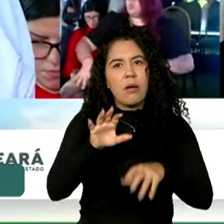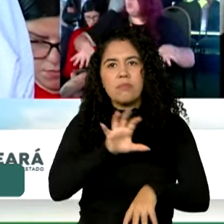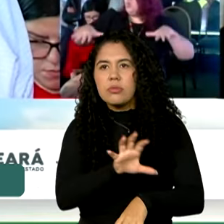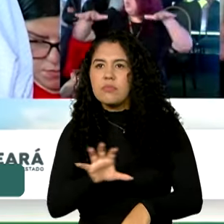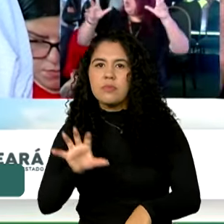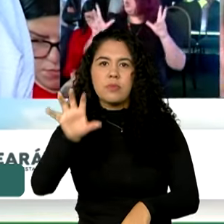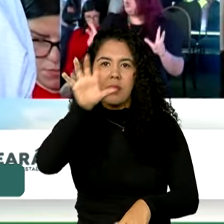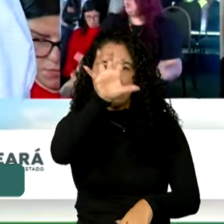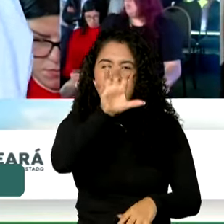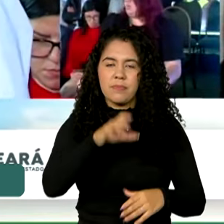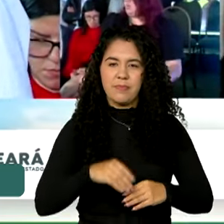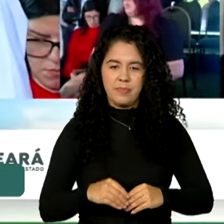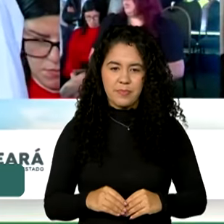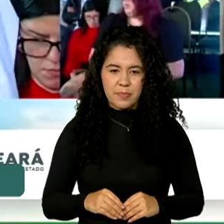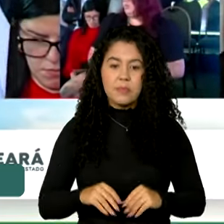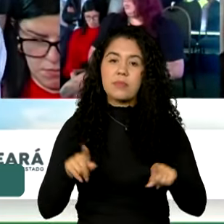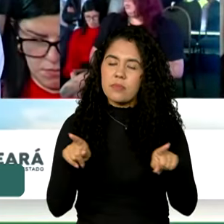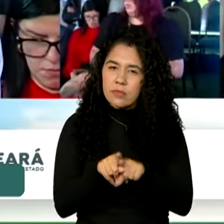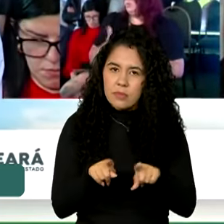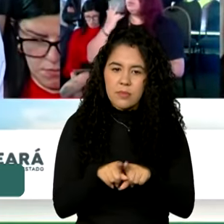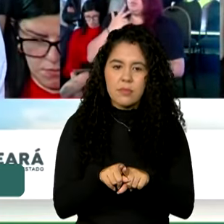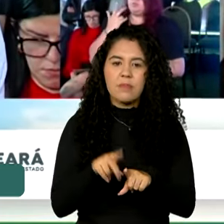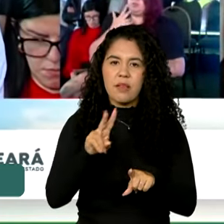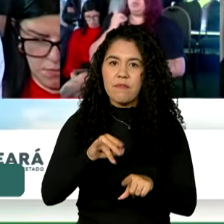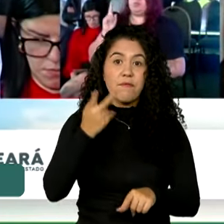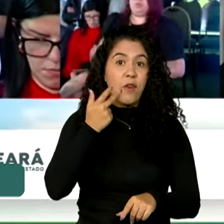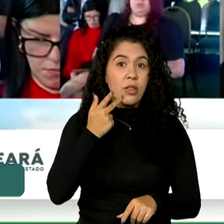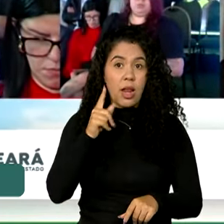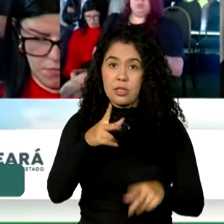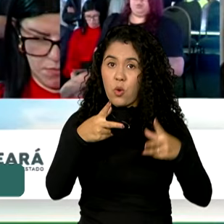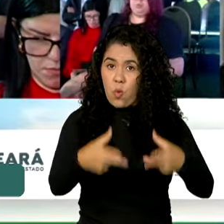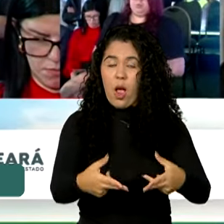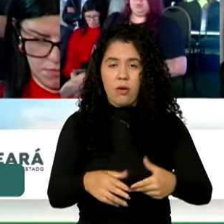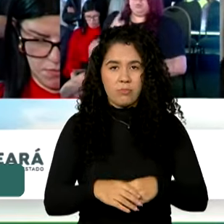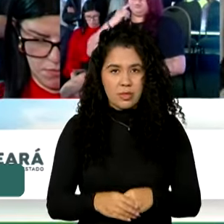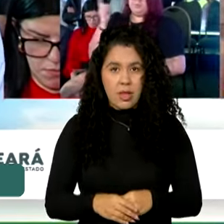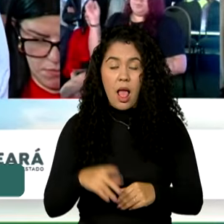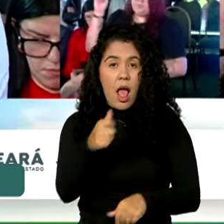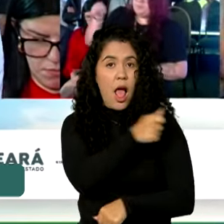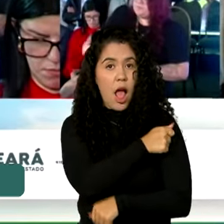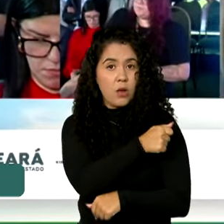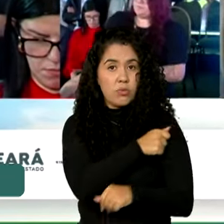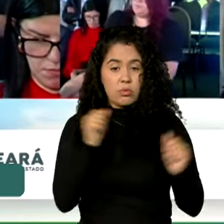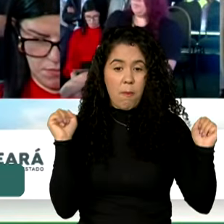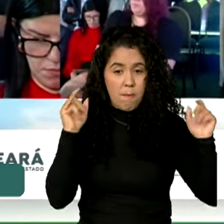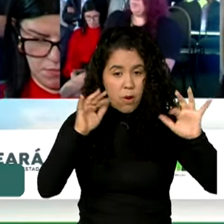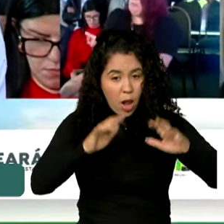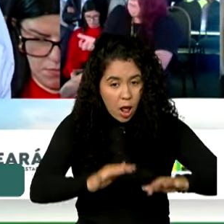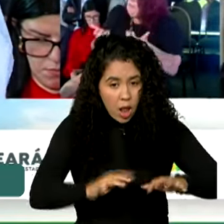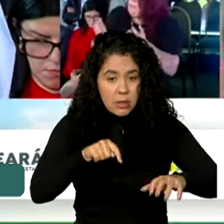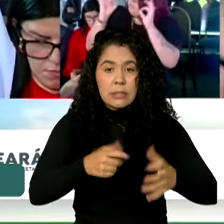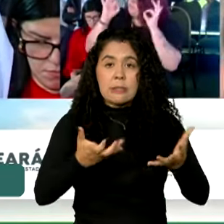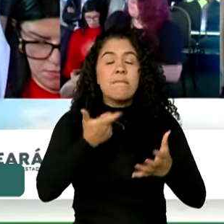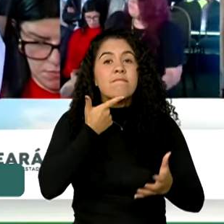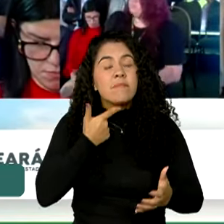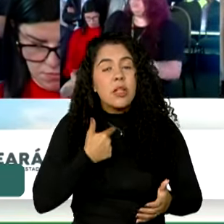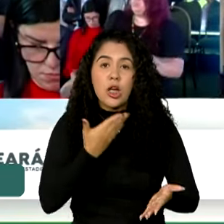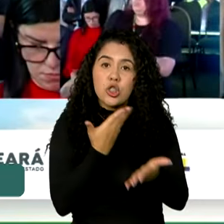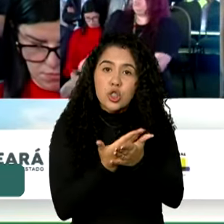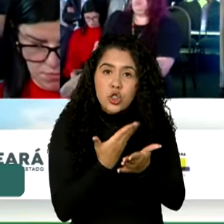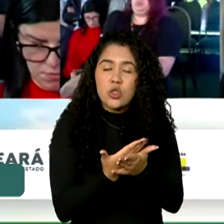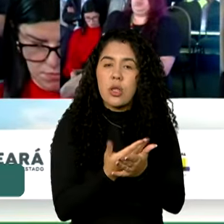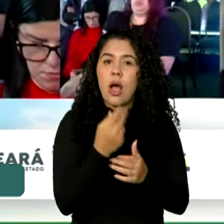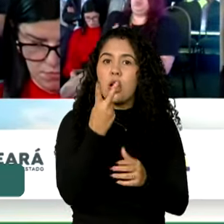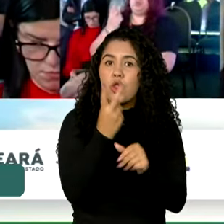estão crescendo lá. e Fortaleza vai ser assim. Viram para cá os estudantes, viram para cá aqueles que querem estudar. Os que vão estudar